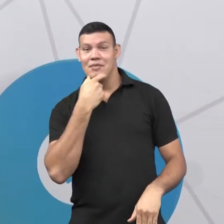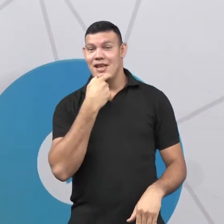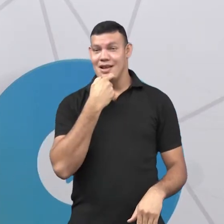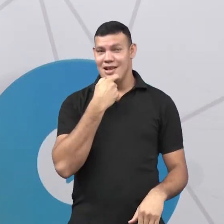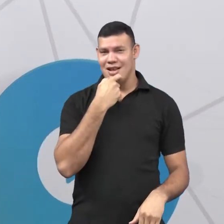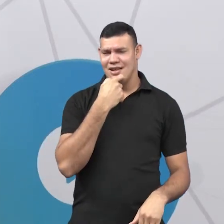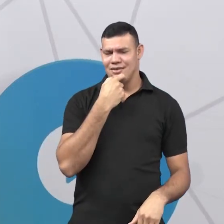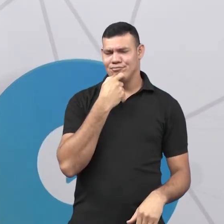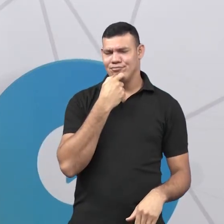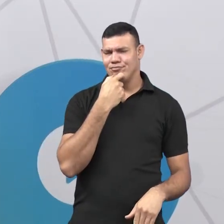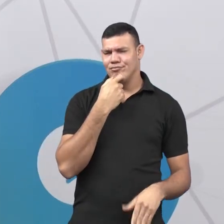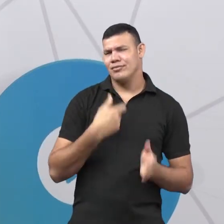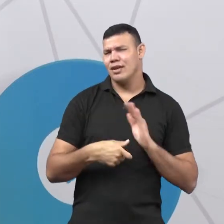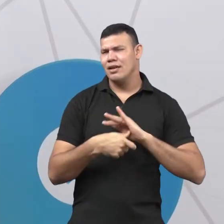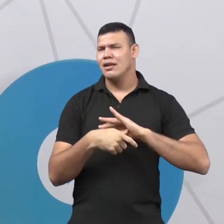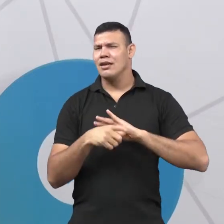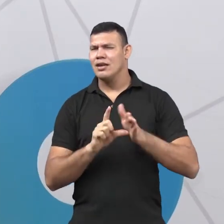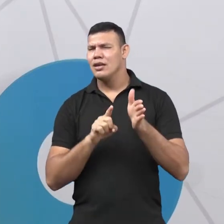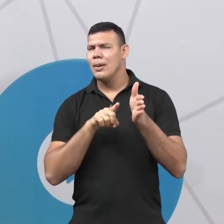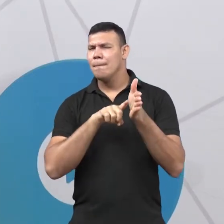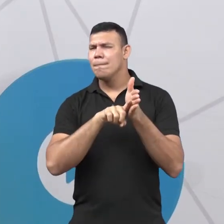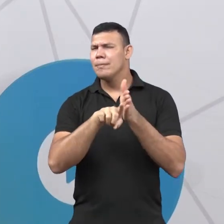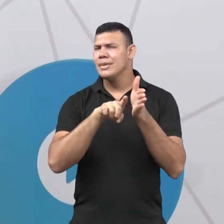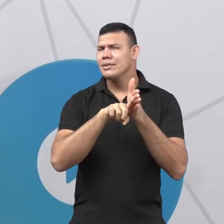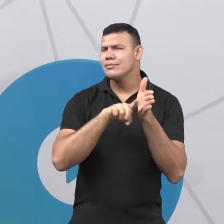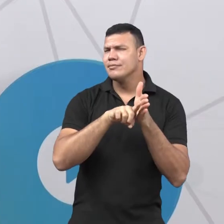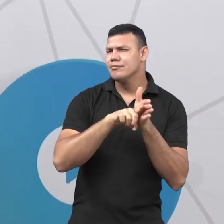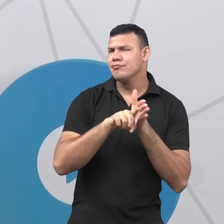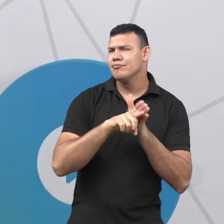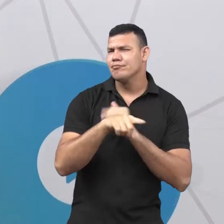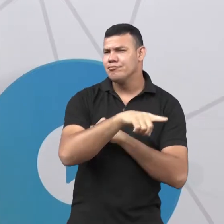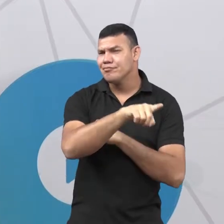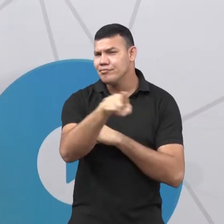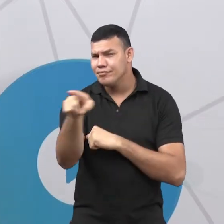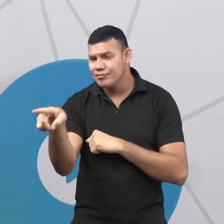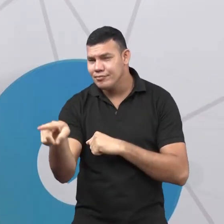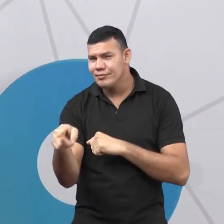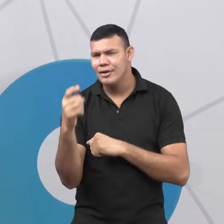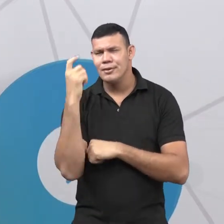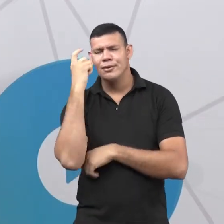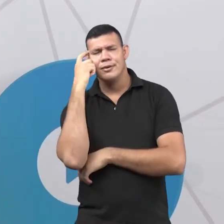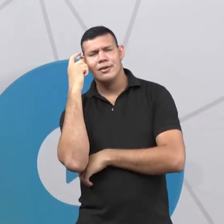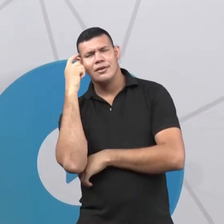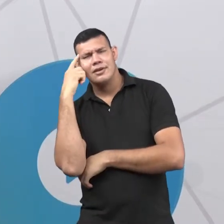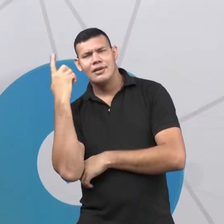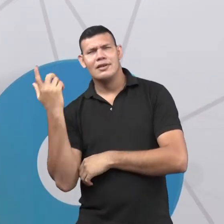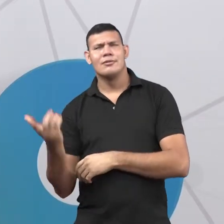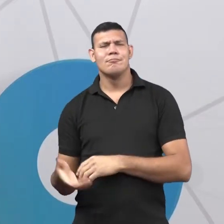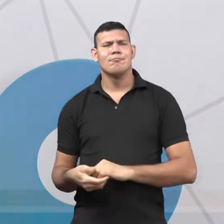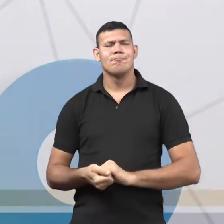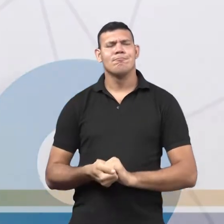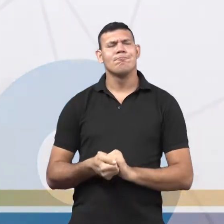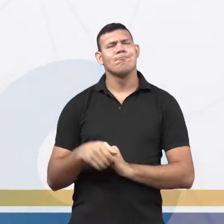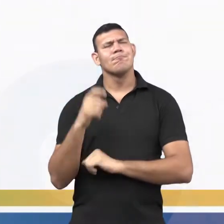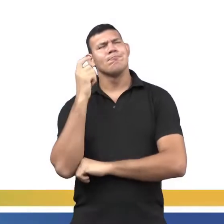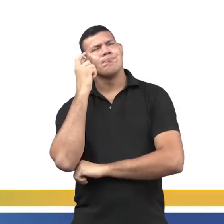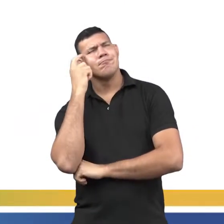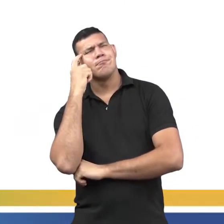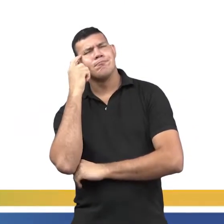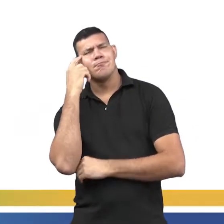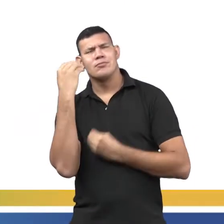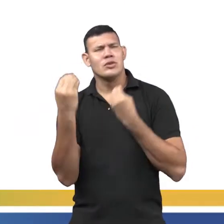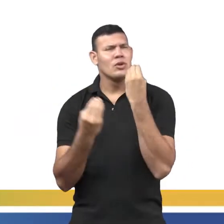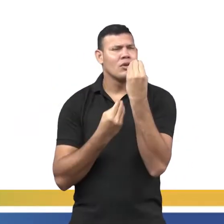eu gostaria de fazer algumas perguntas para vocês analisarem e irem pensando aí. Por exemplo, vocês já se perguntaram como os